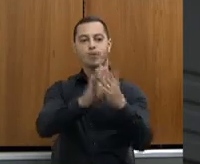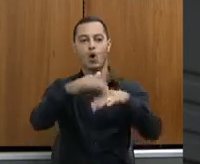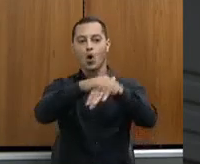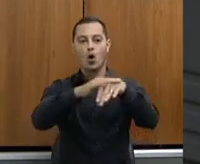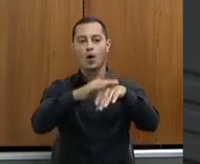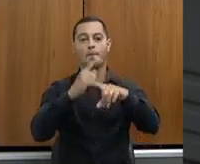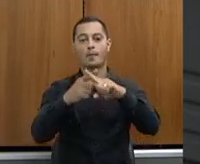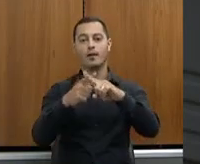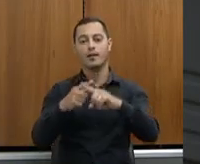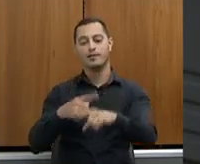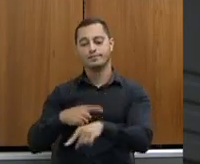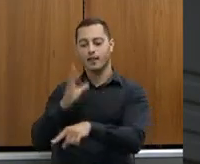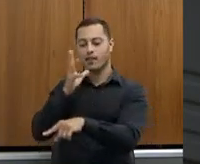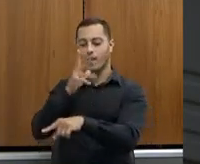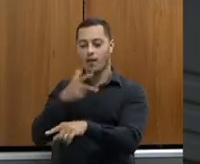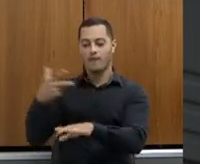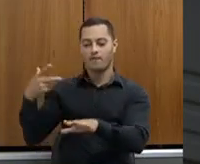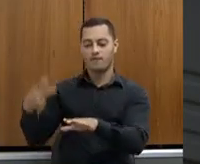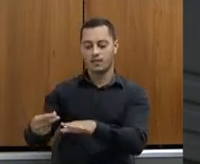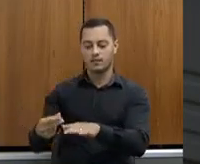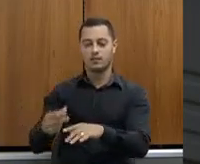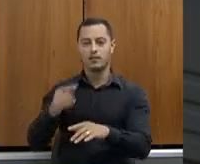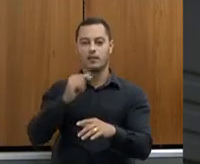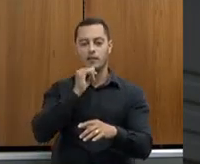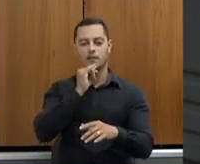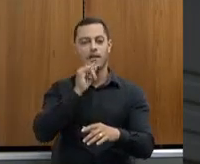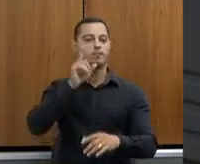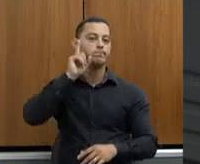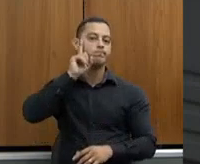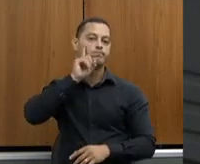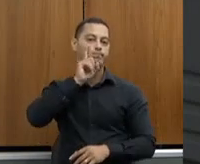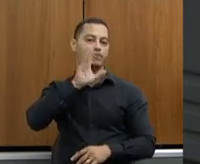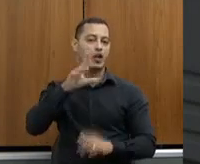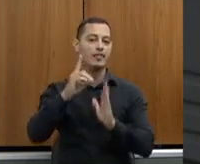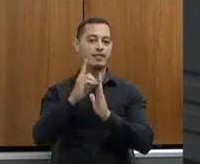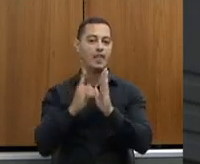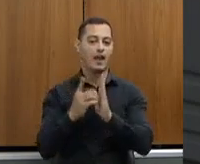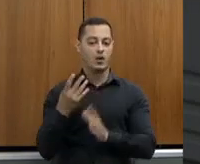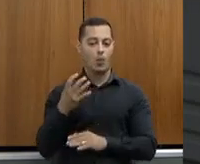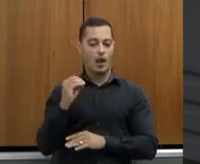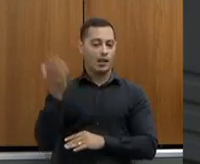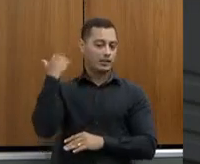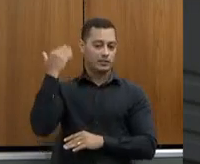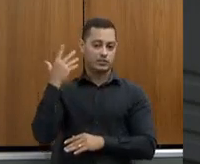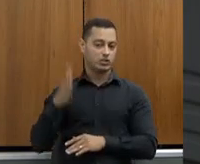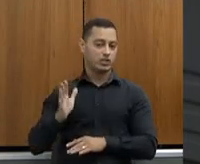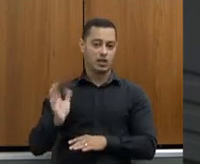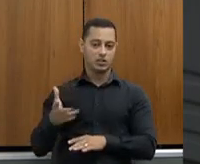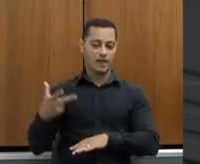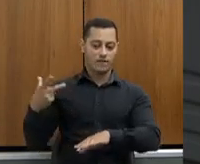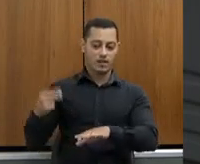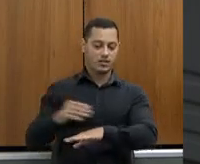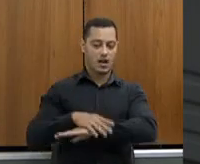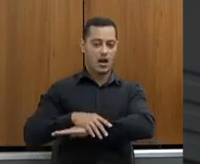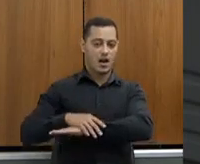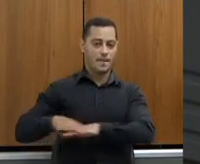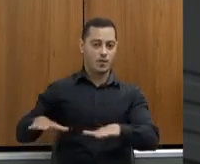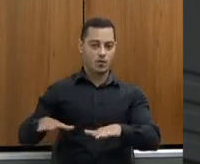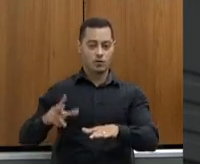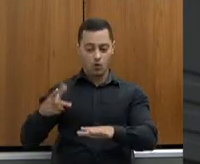os Estados Unidos já acabou com essa vacinação na década de 40. Então, isso também abre novos mercados,